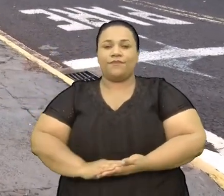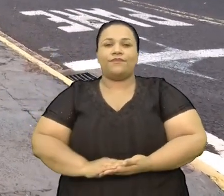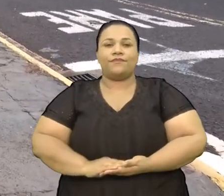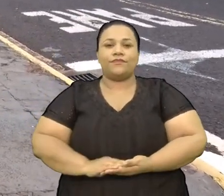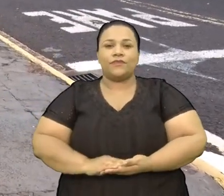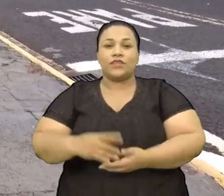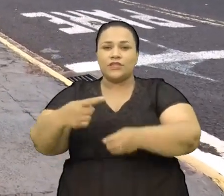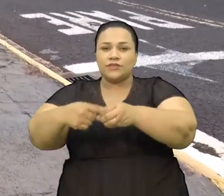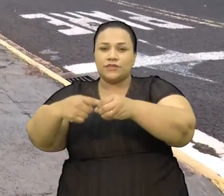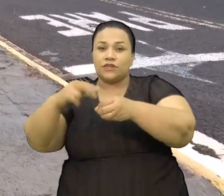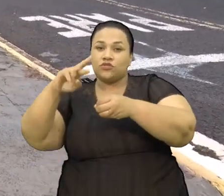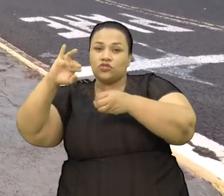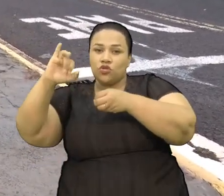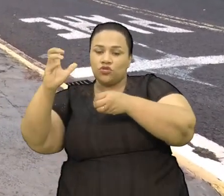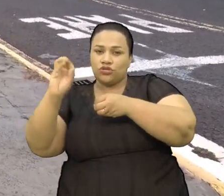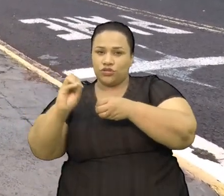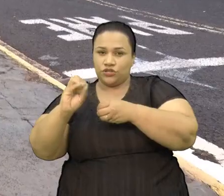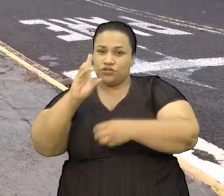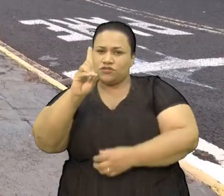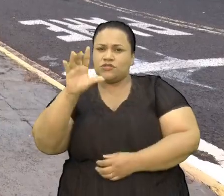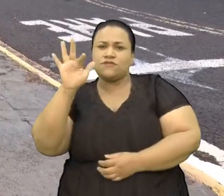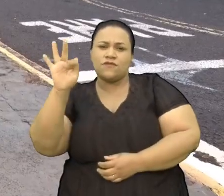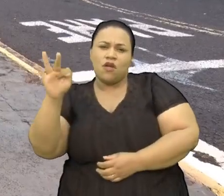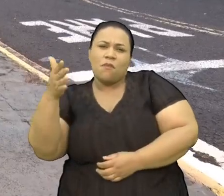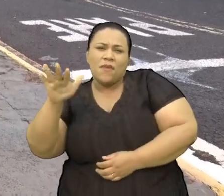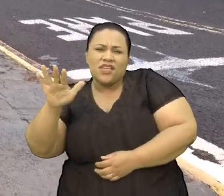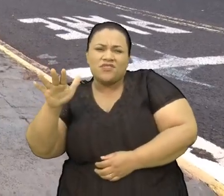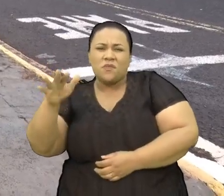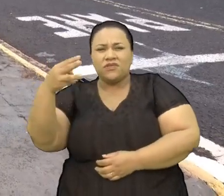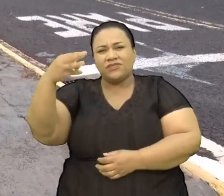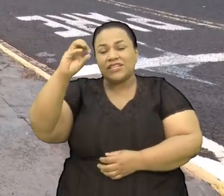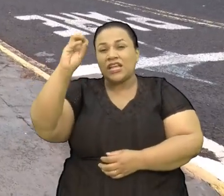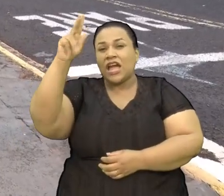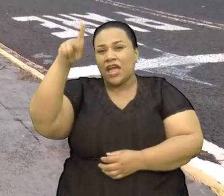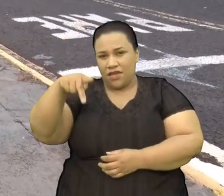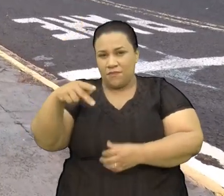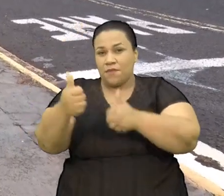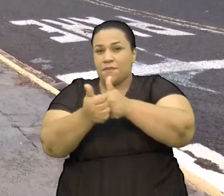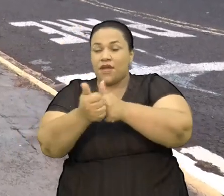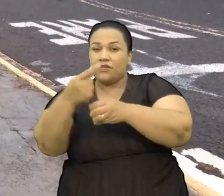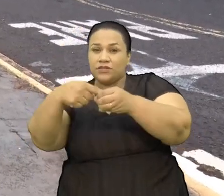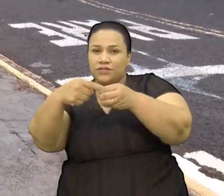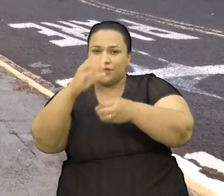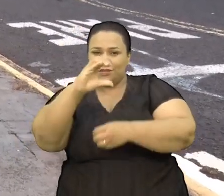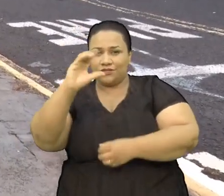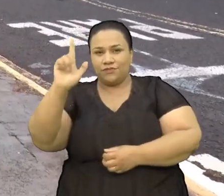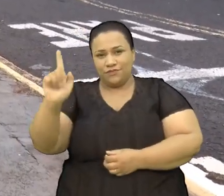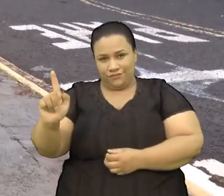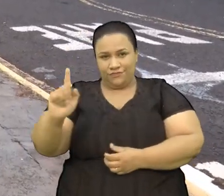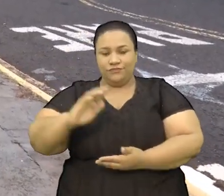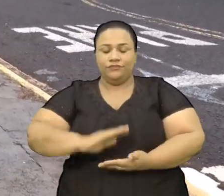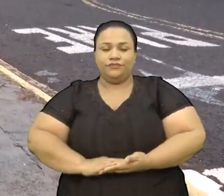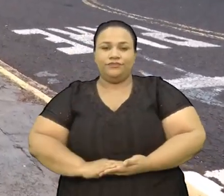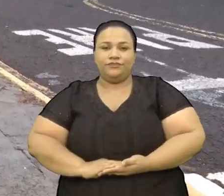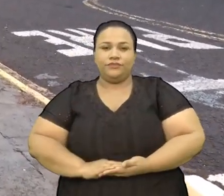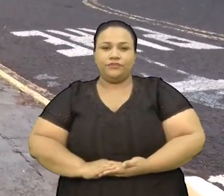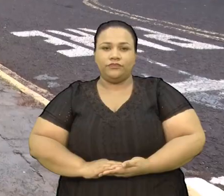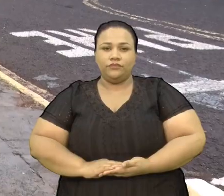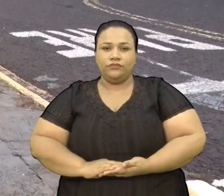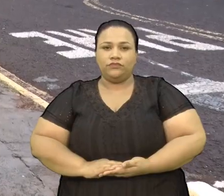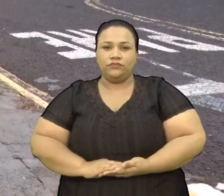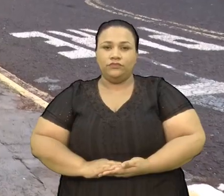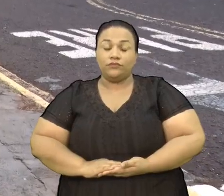Em Rochedinho, um distrito mais ou menos a 30 quilômetros da nossa capital Campo Grande